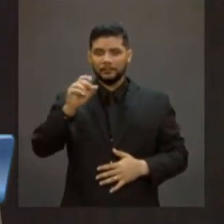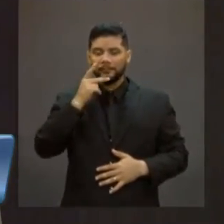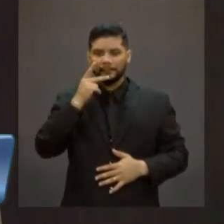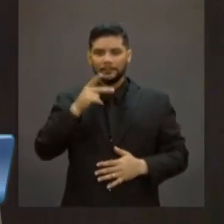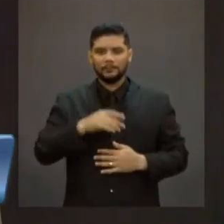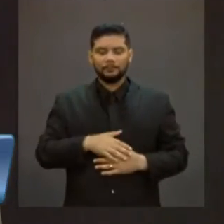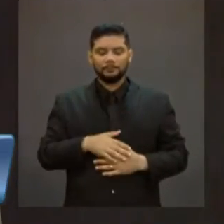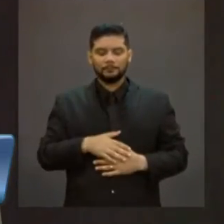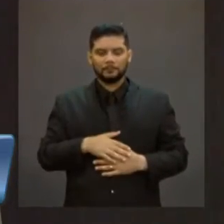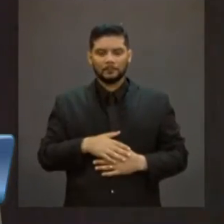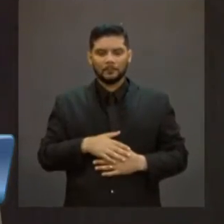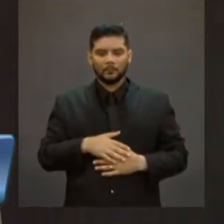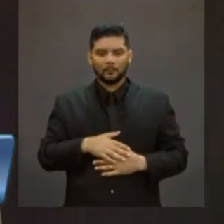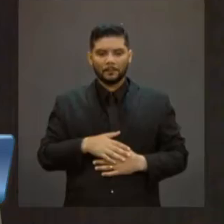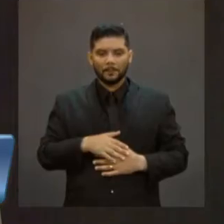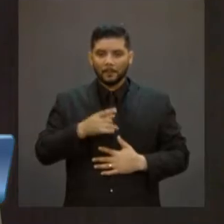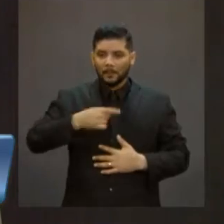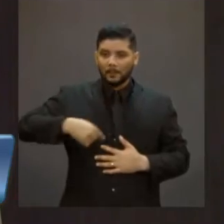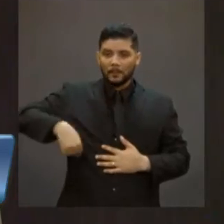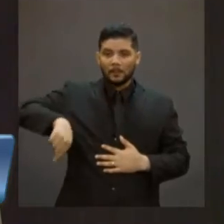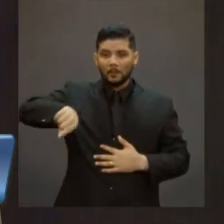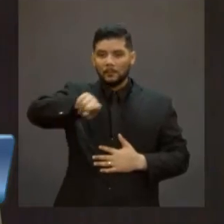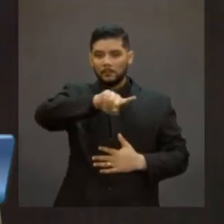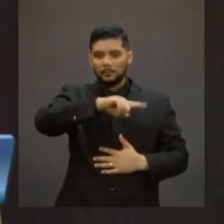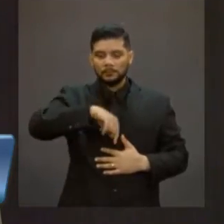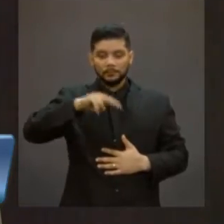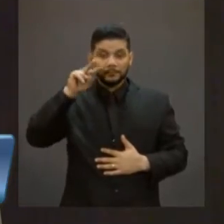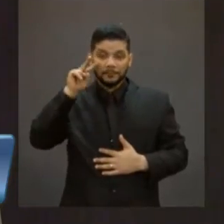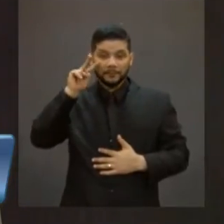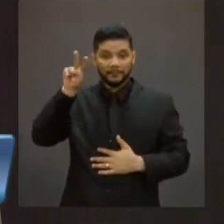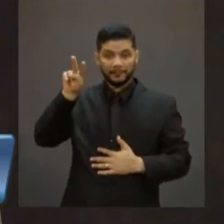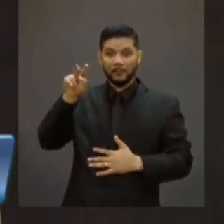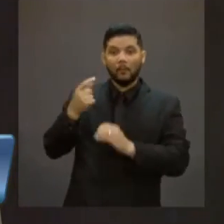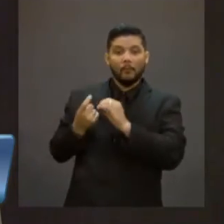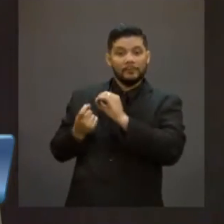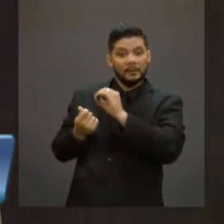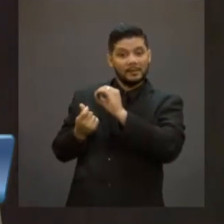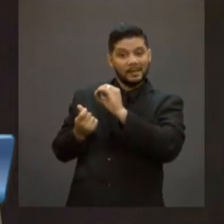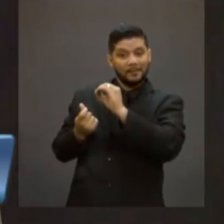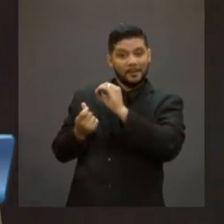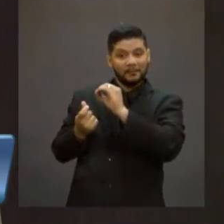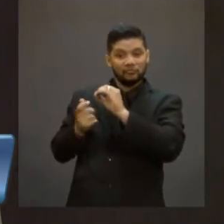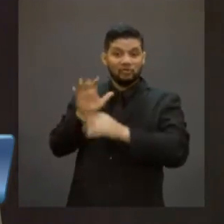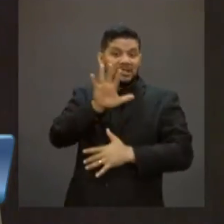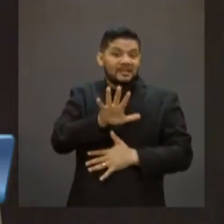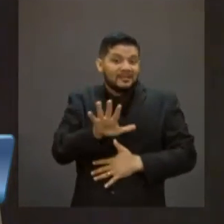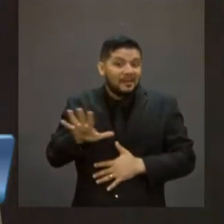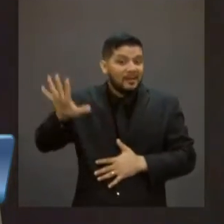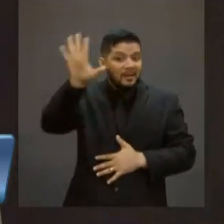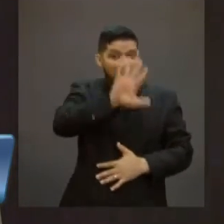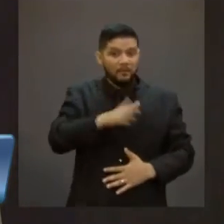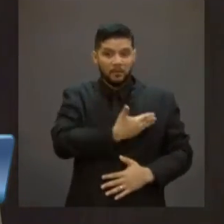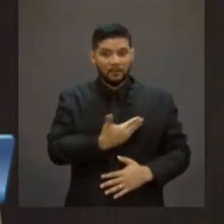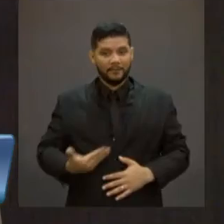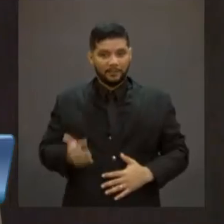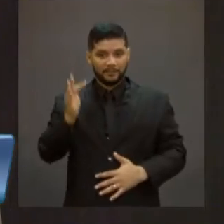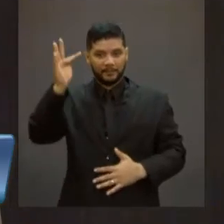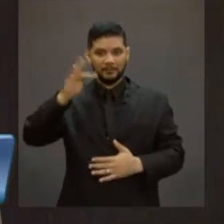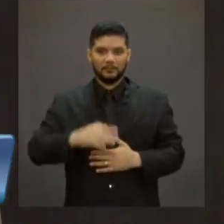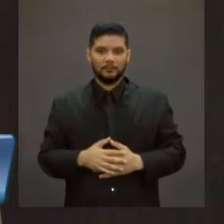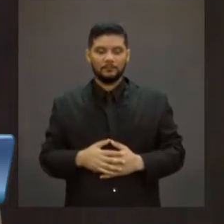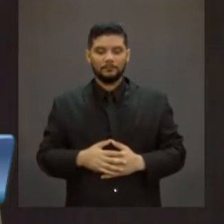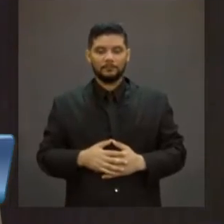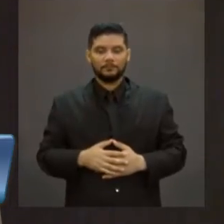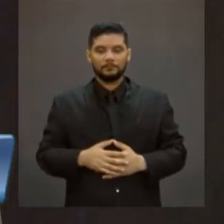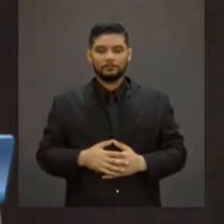analisa o orçamento geral da União, ano passado, deputado Leonardo, 40%